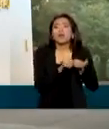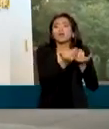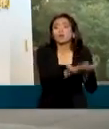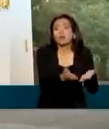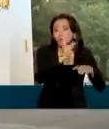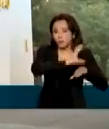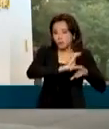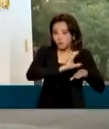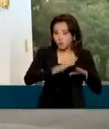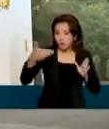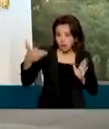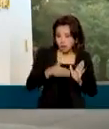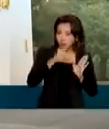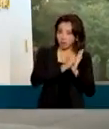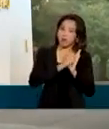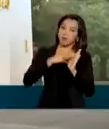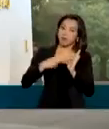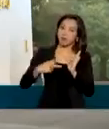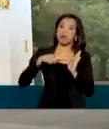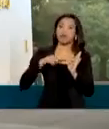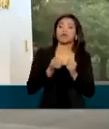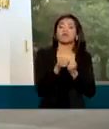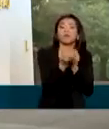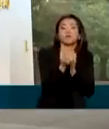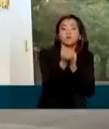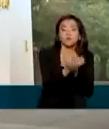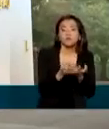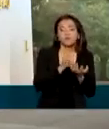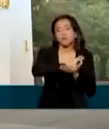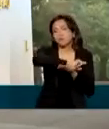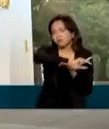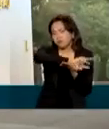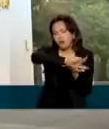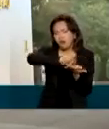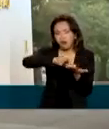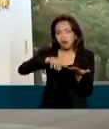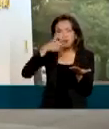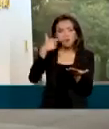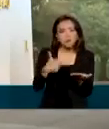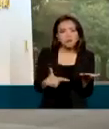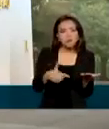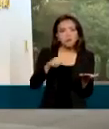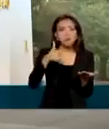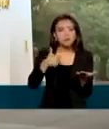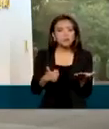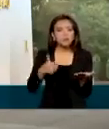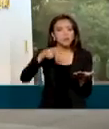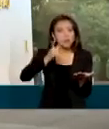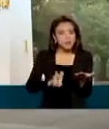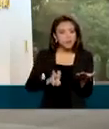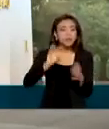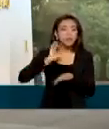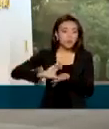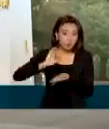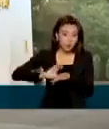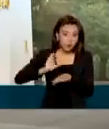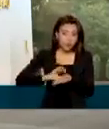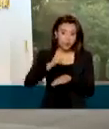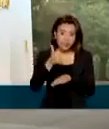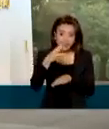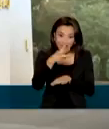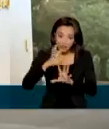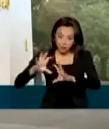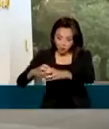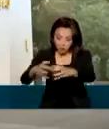Soltec disponibiliza informações sobre todos os 215 cursos de 13 eixos tecnológicos